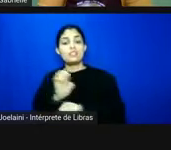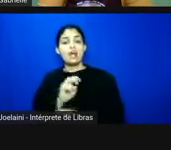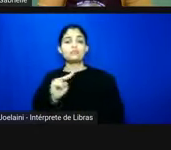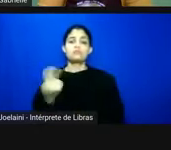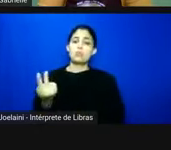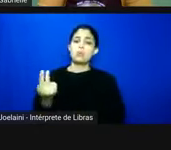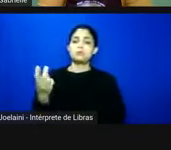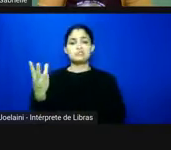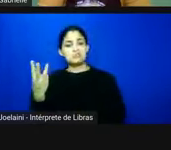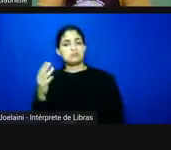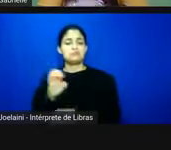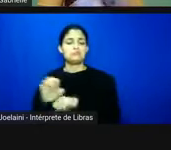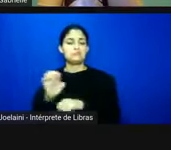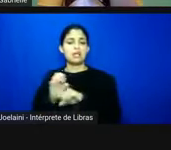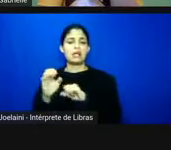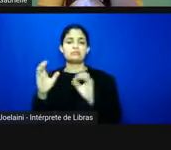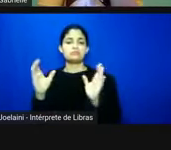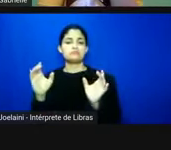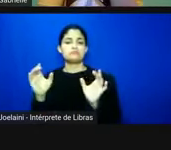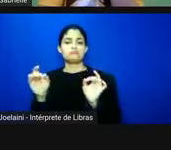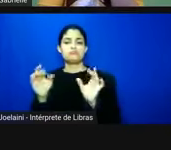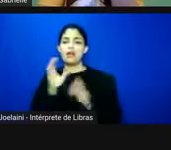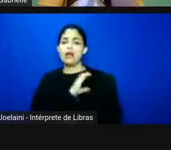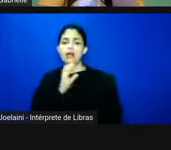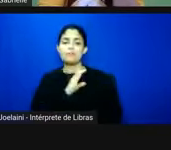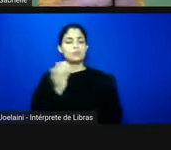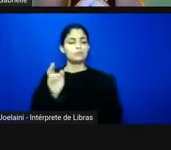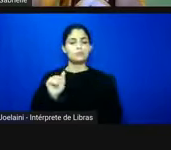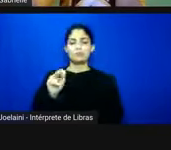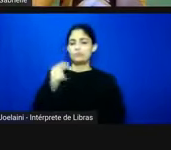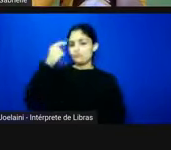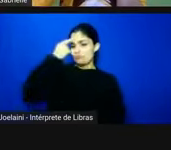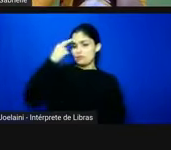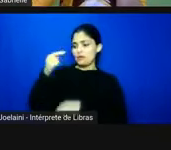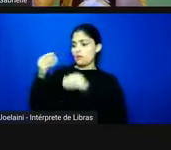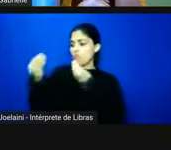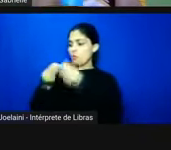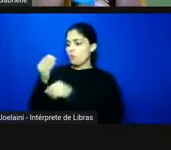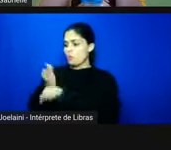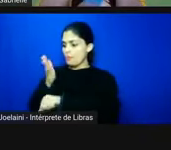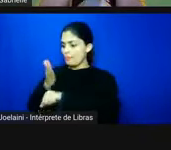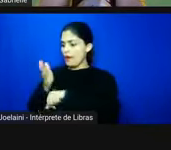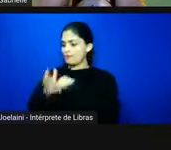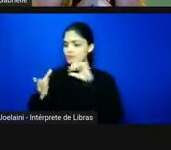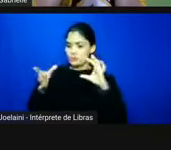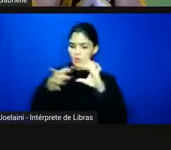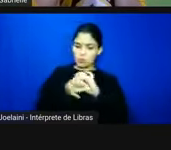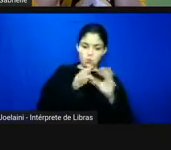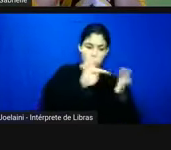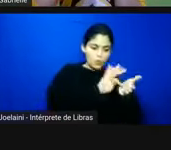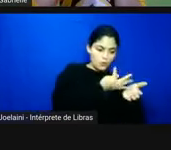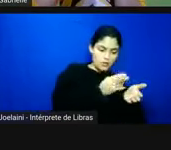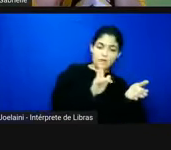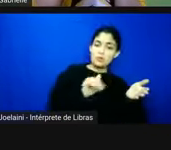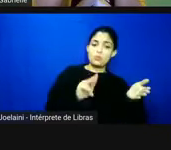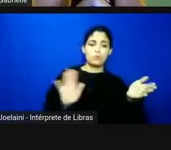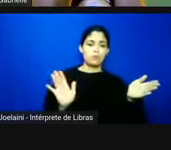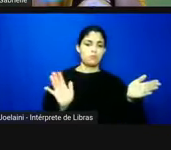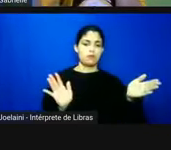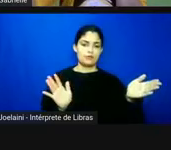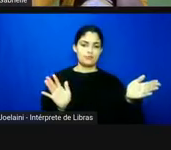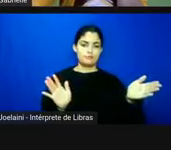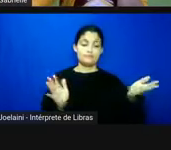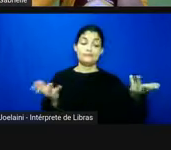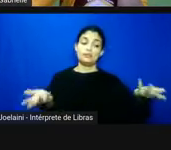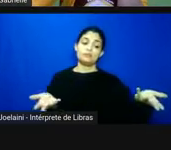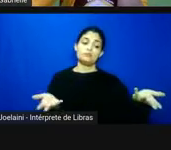pensar a prática educativa atrelada à produção do conhecimento histórico ou de alguma